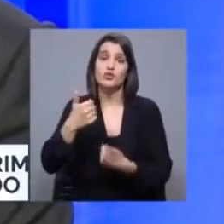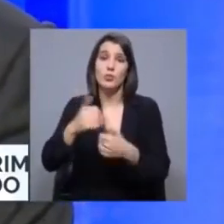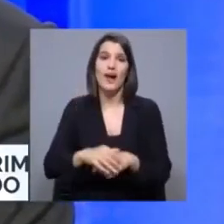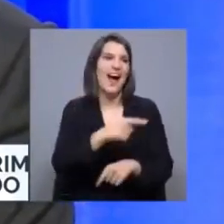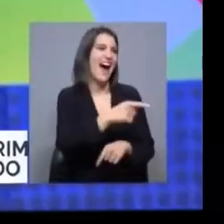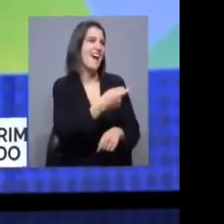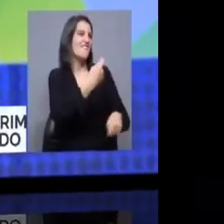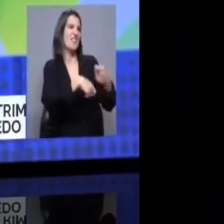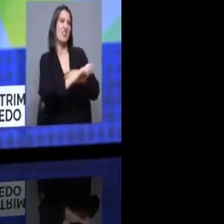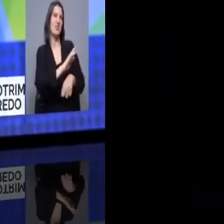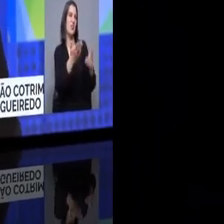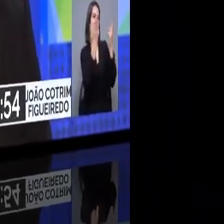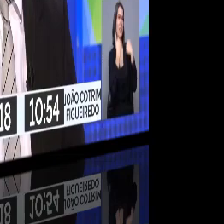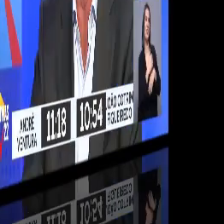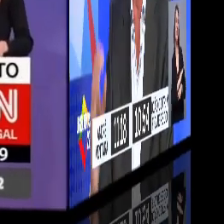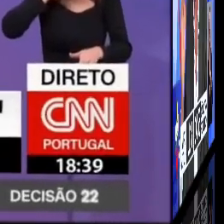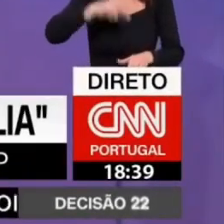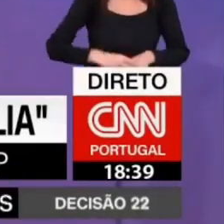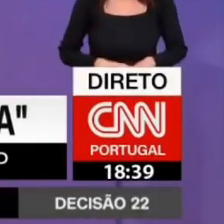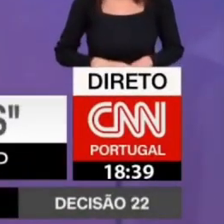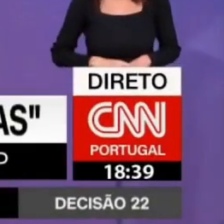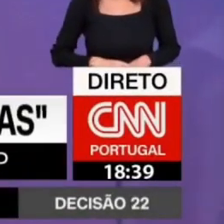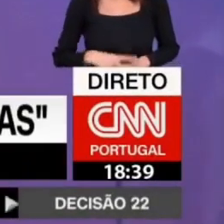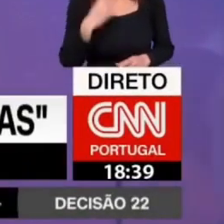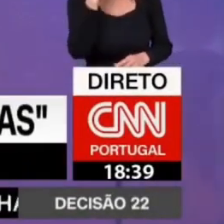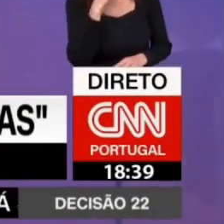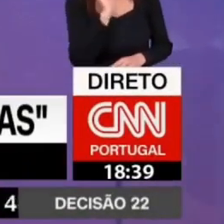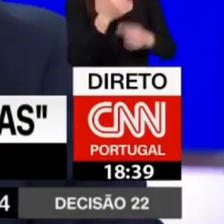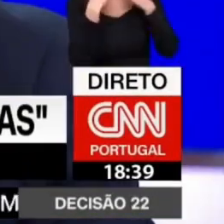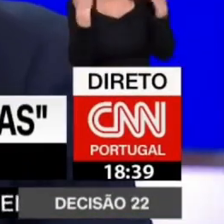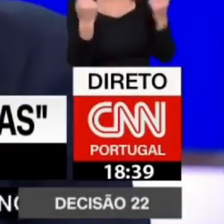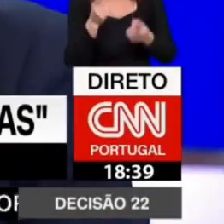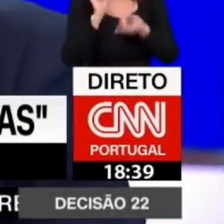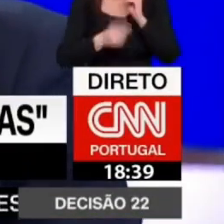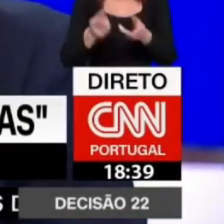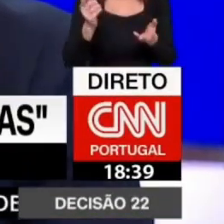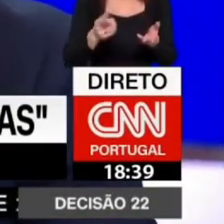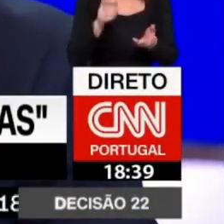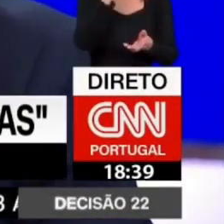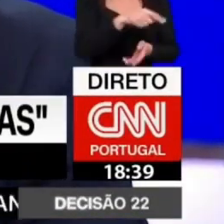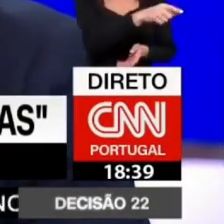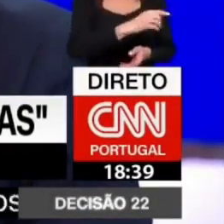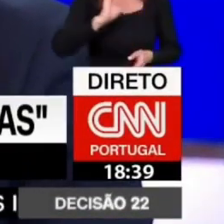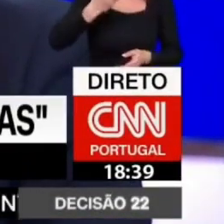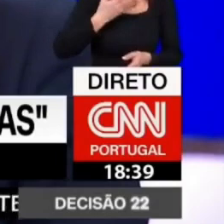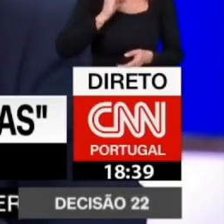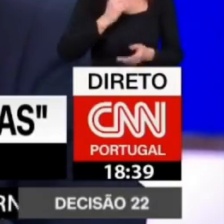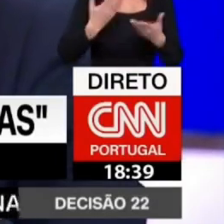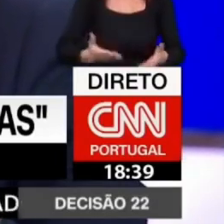precisa da iniciativa corporal. Esta imagem é o que representa melhor o que é o Francisco Rodrigues dos Santos. E o CDS atual.